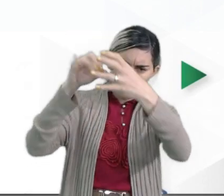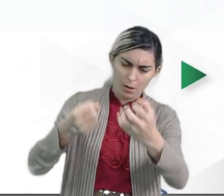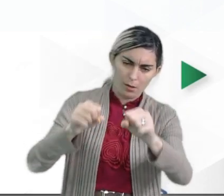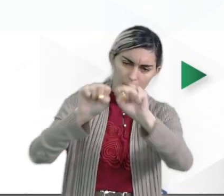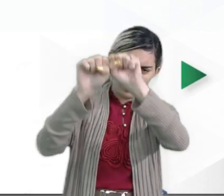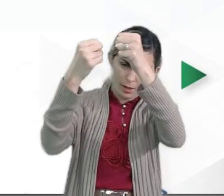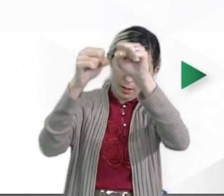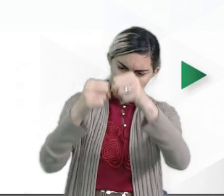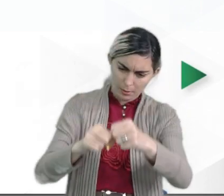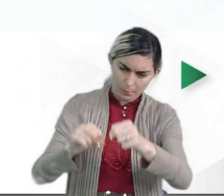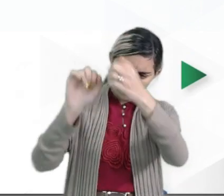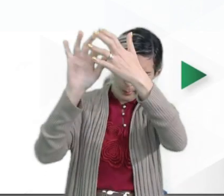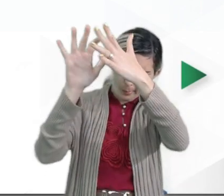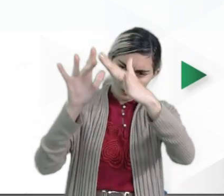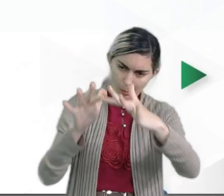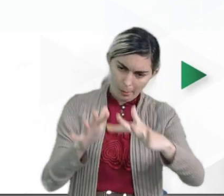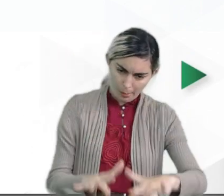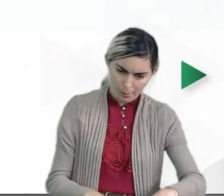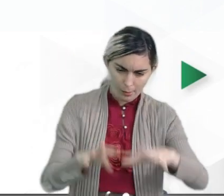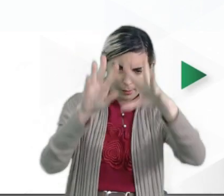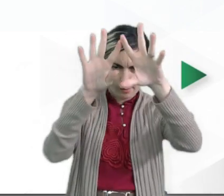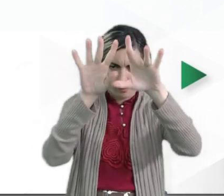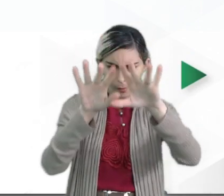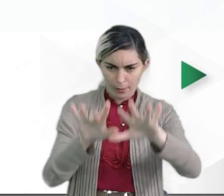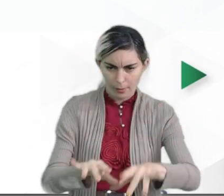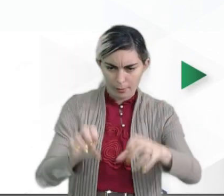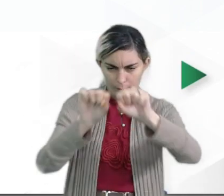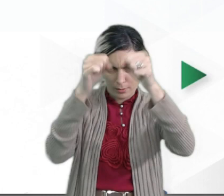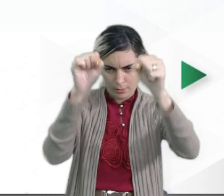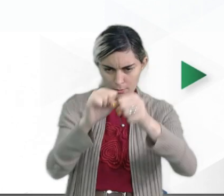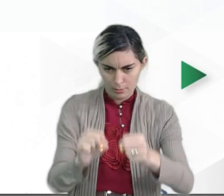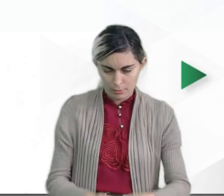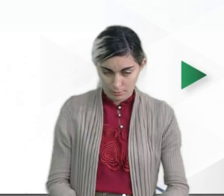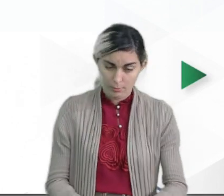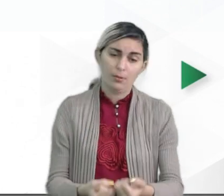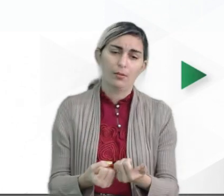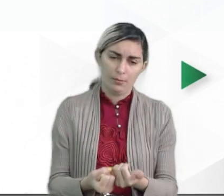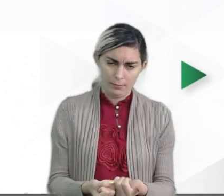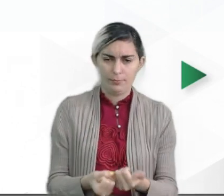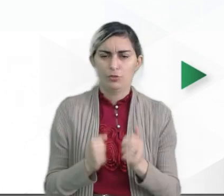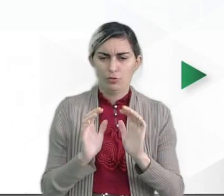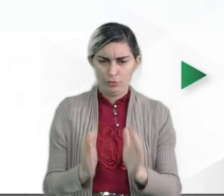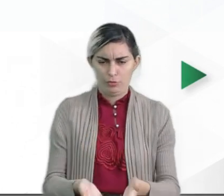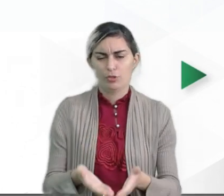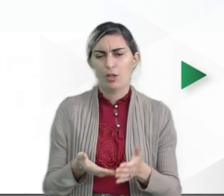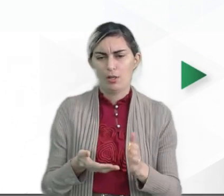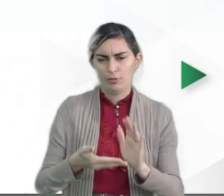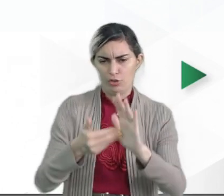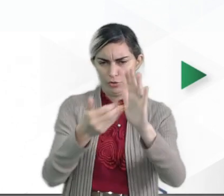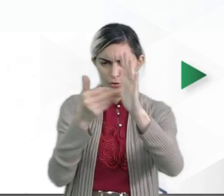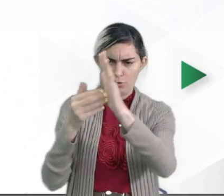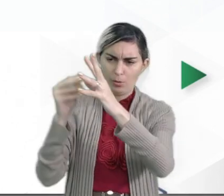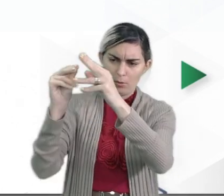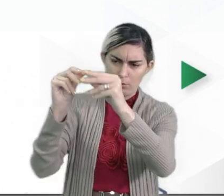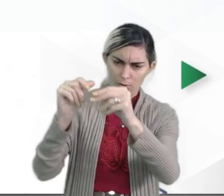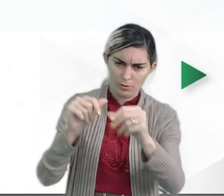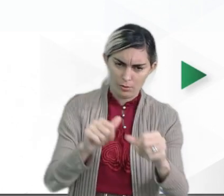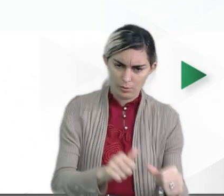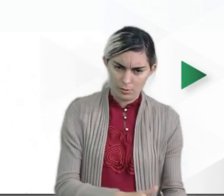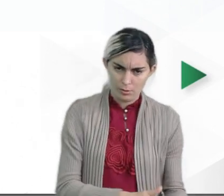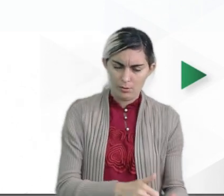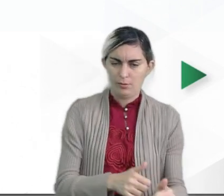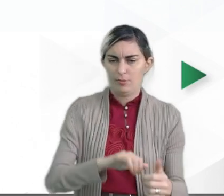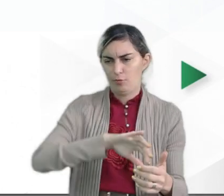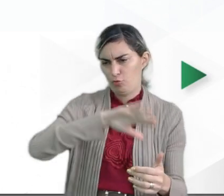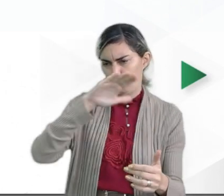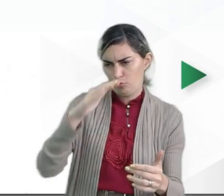de sedimentos. A erosão já é a remoção dos sedimentos. Quando se